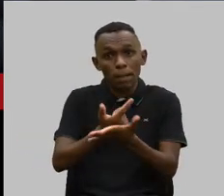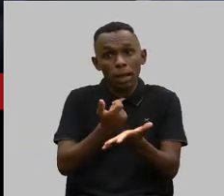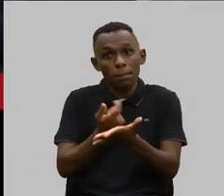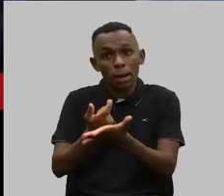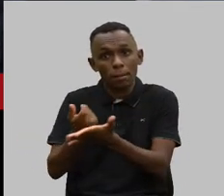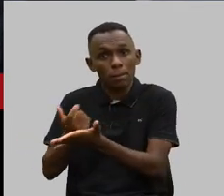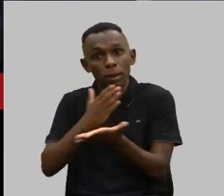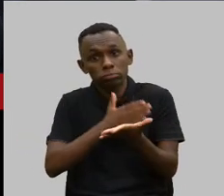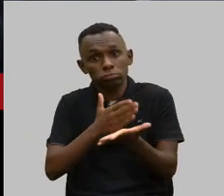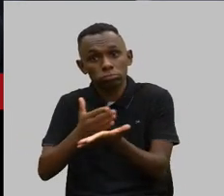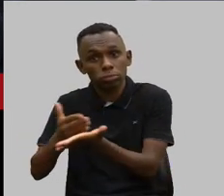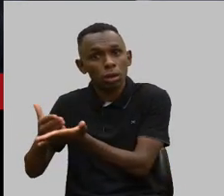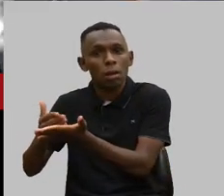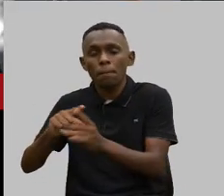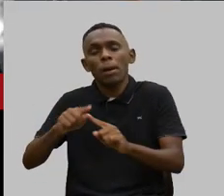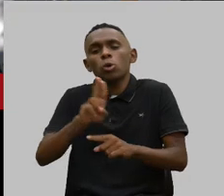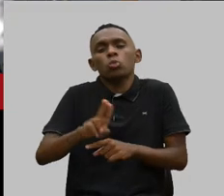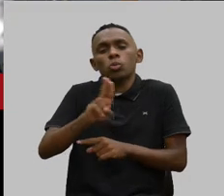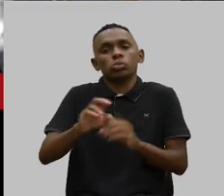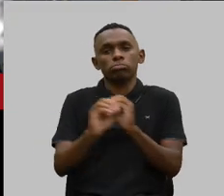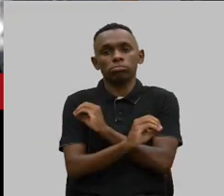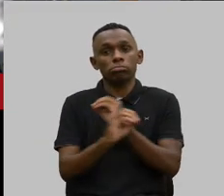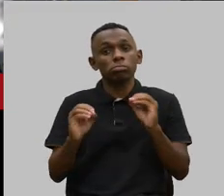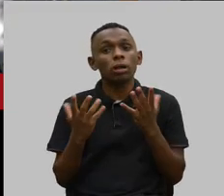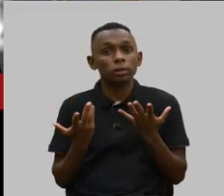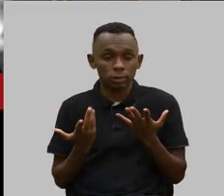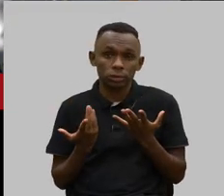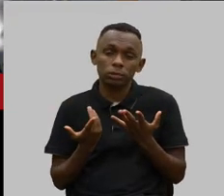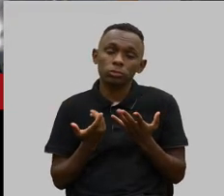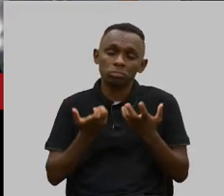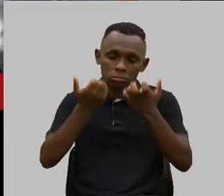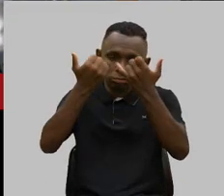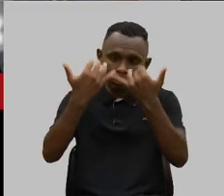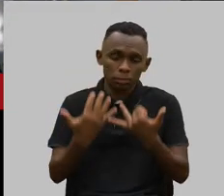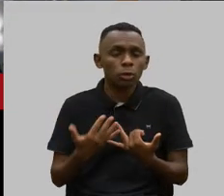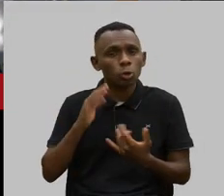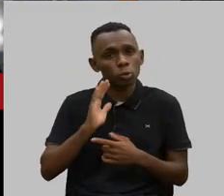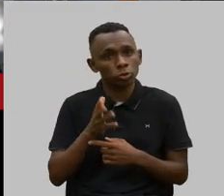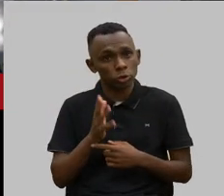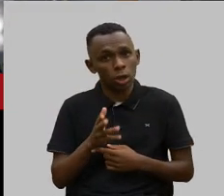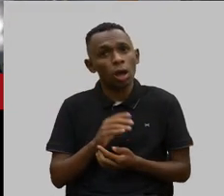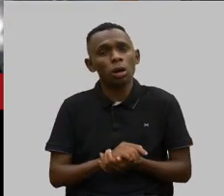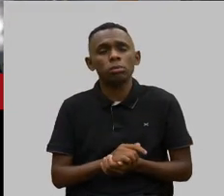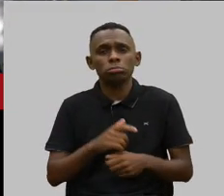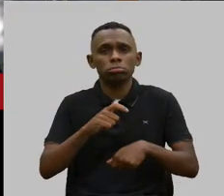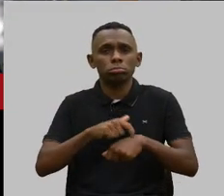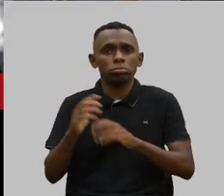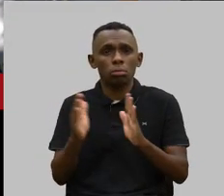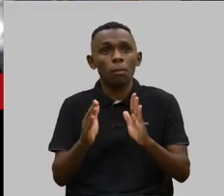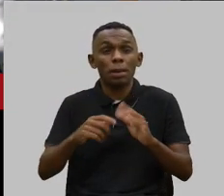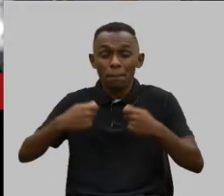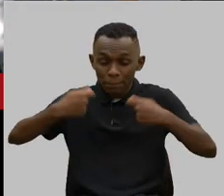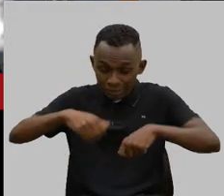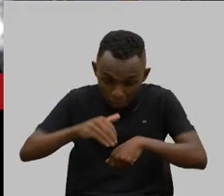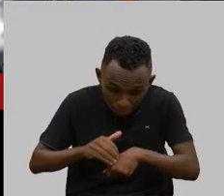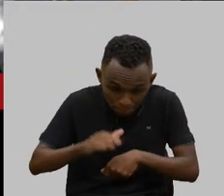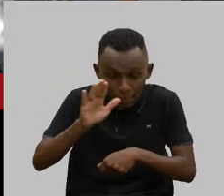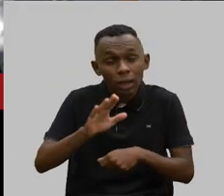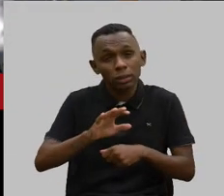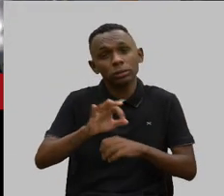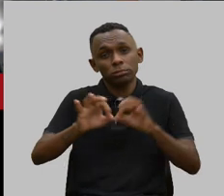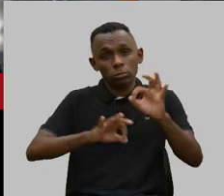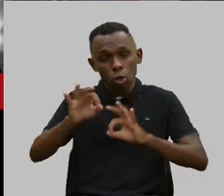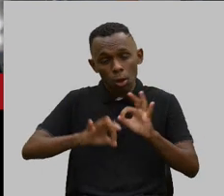o tempo inteiro e não se utiliza. E foi, como foi bem dito para doutor Marcelo, naquele momento em se mais precisa desse plano de saúde,